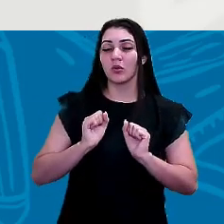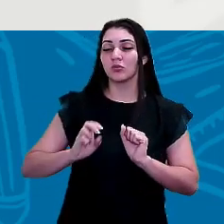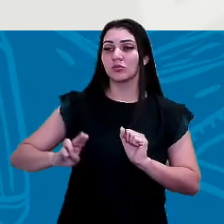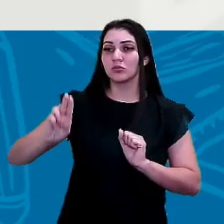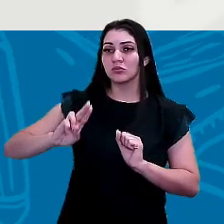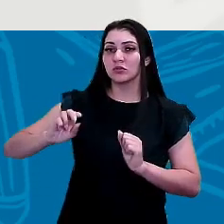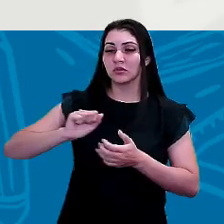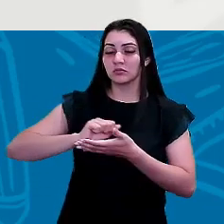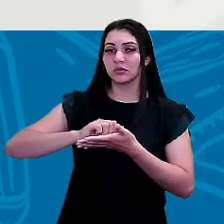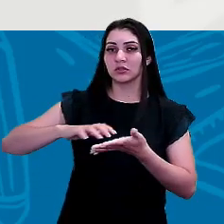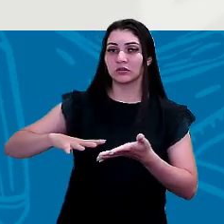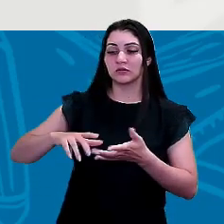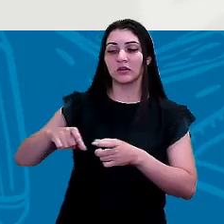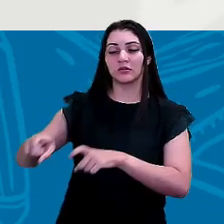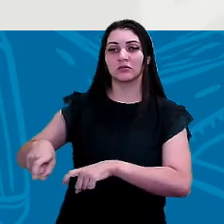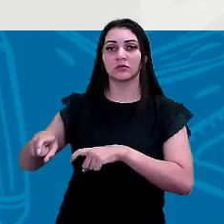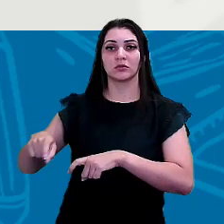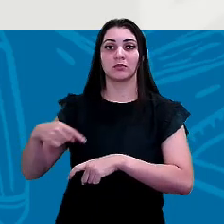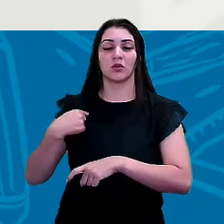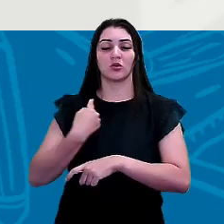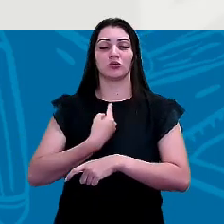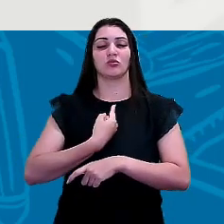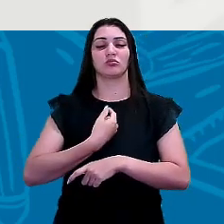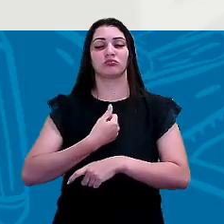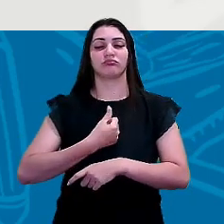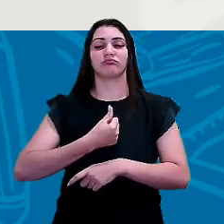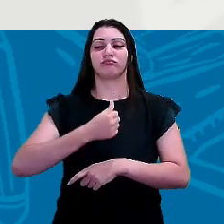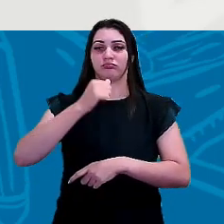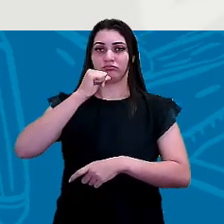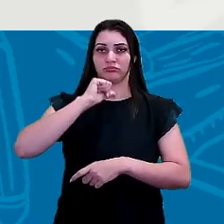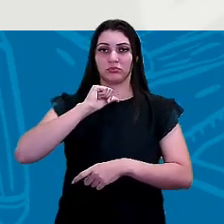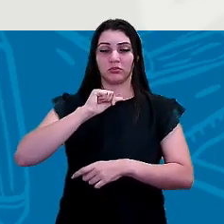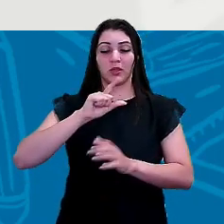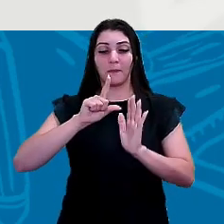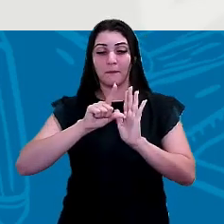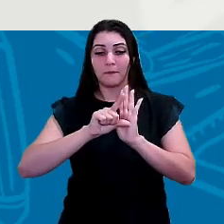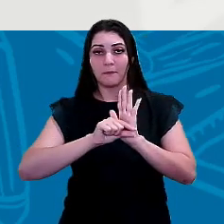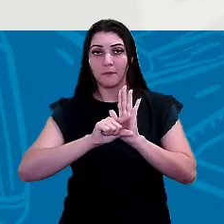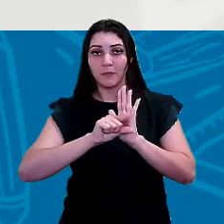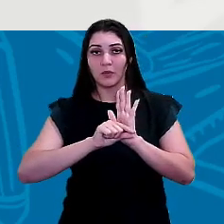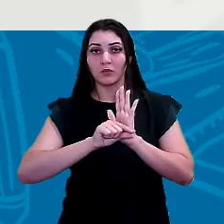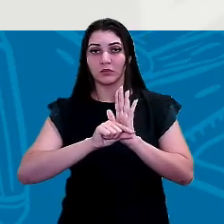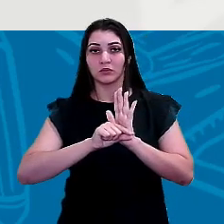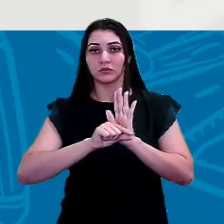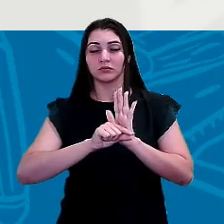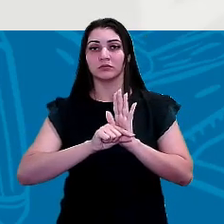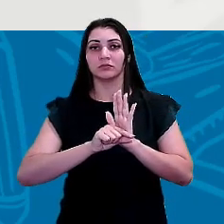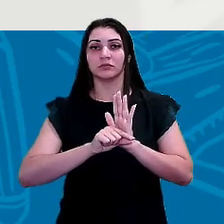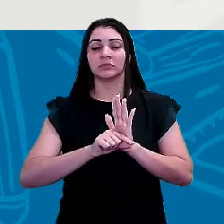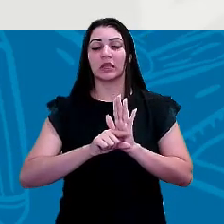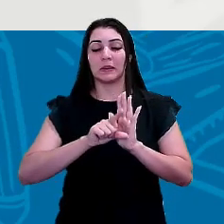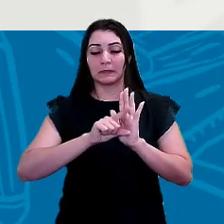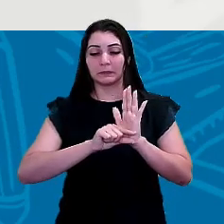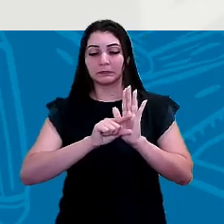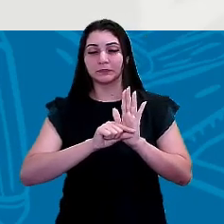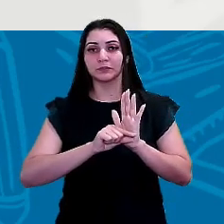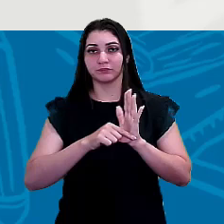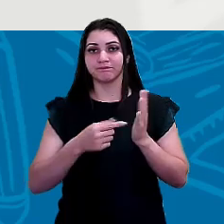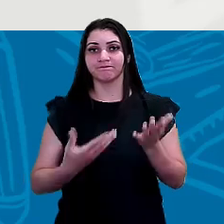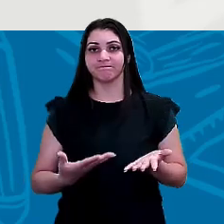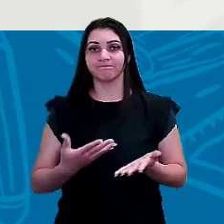agrícolas, para o nosso consumo, ela é muito pouca. Está vendo? Ela é uma quantidade bastante reduzida.